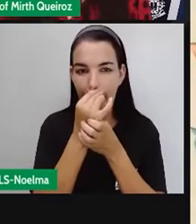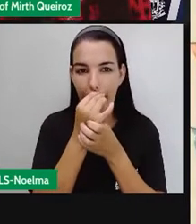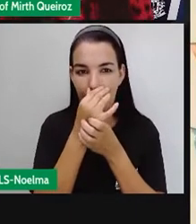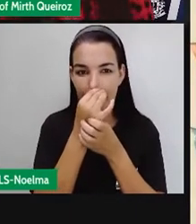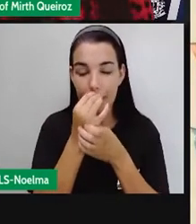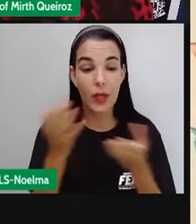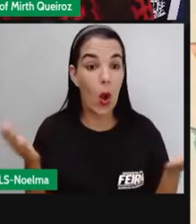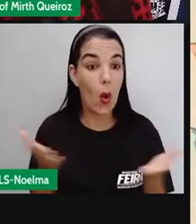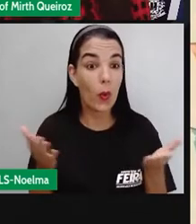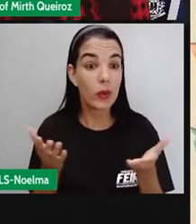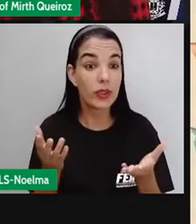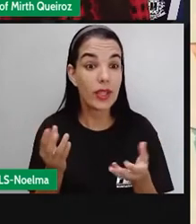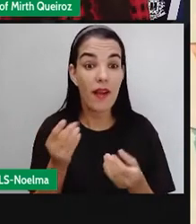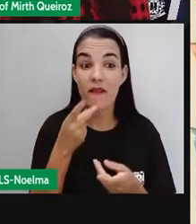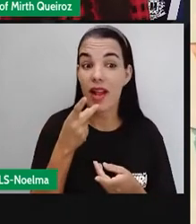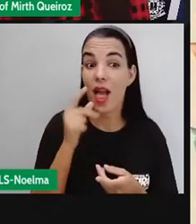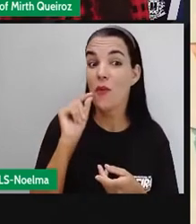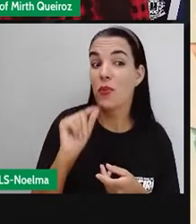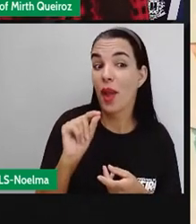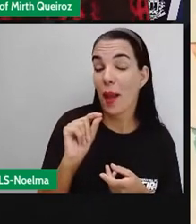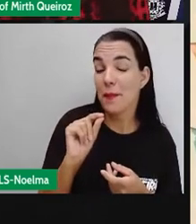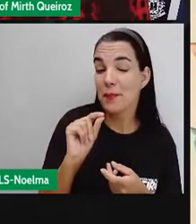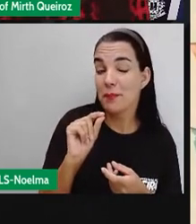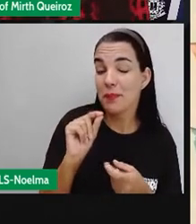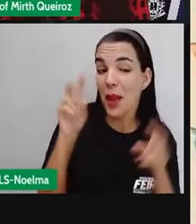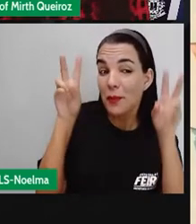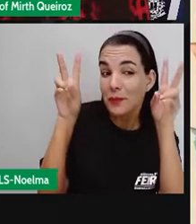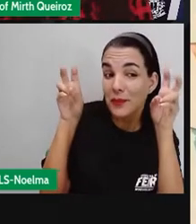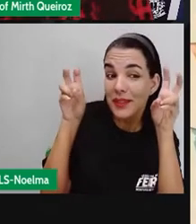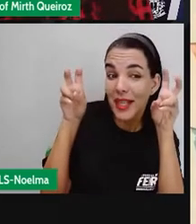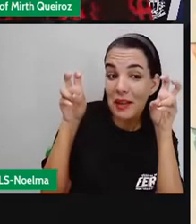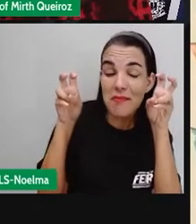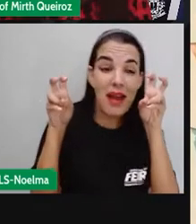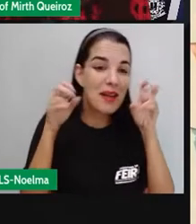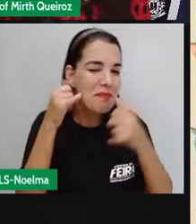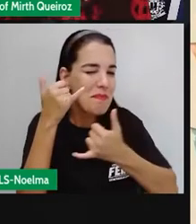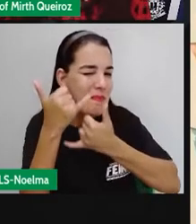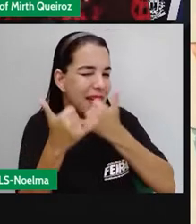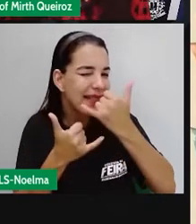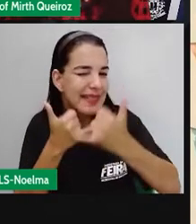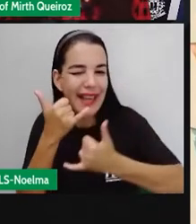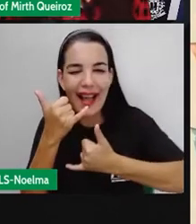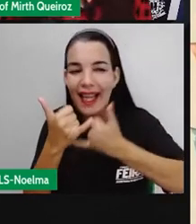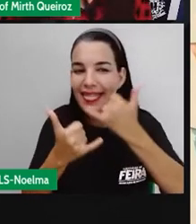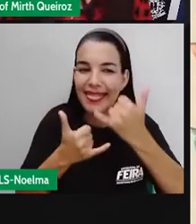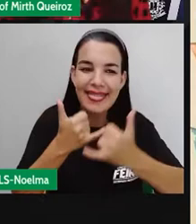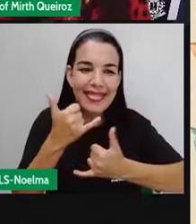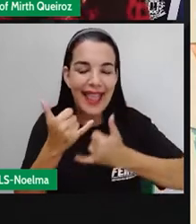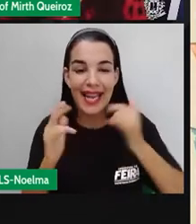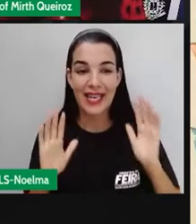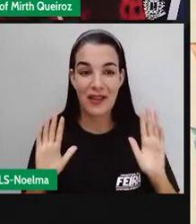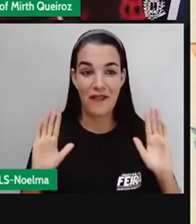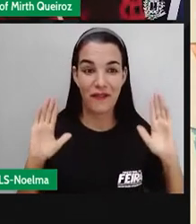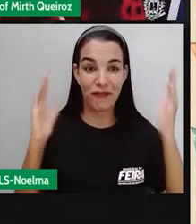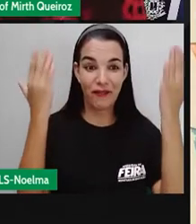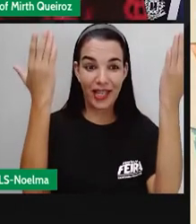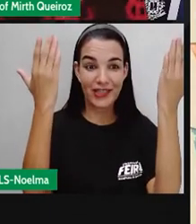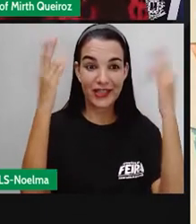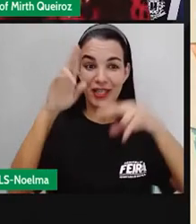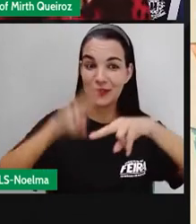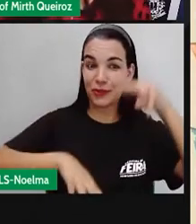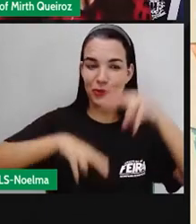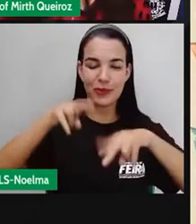Hoje nós vamos falar sobre algo muito legal que são as brincadeiras de festas juninas.